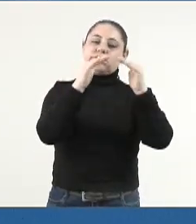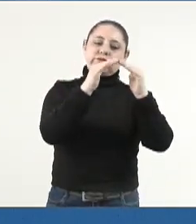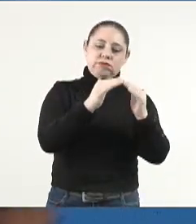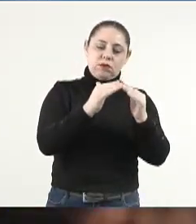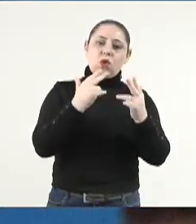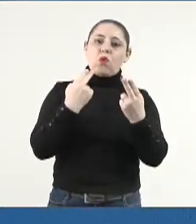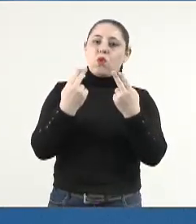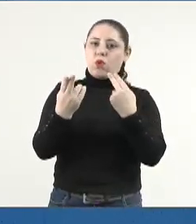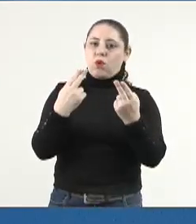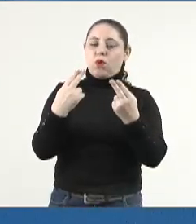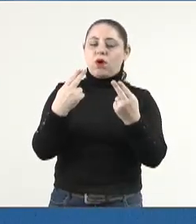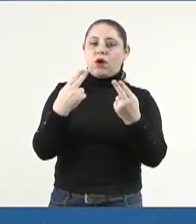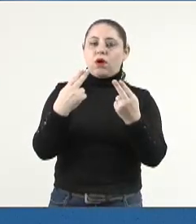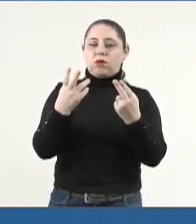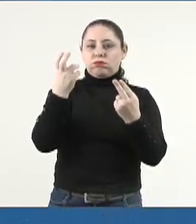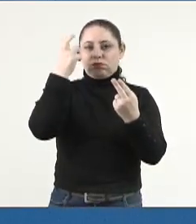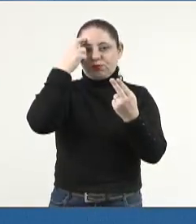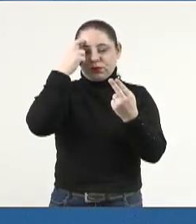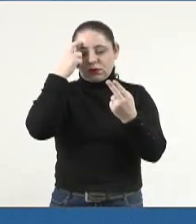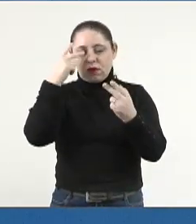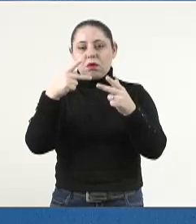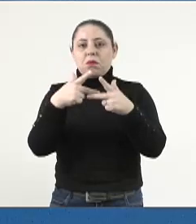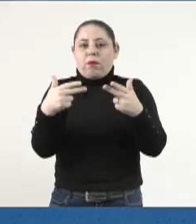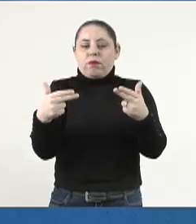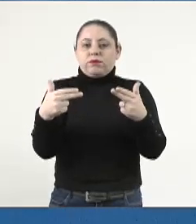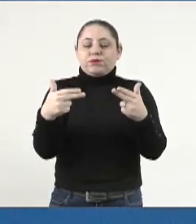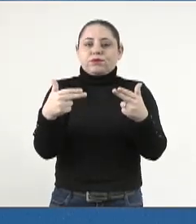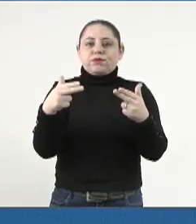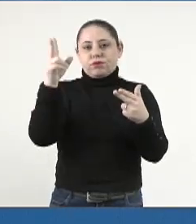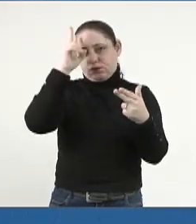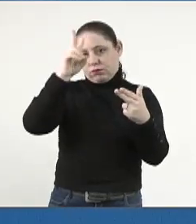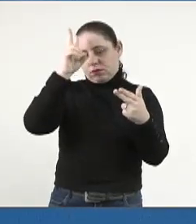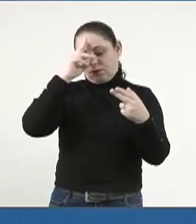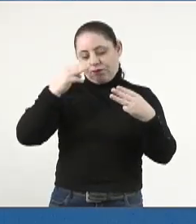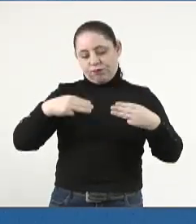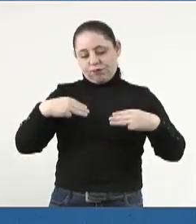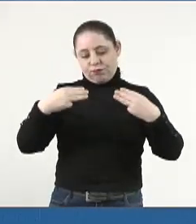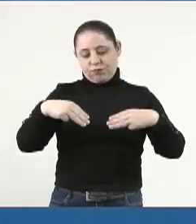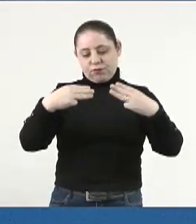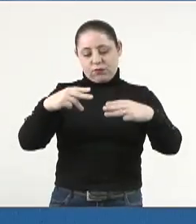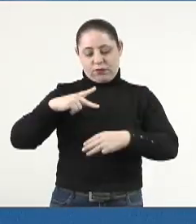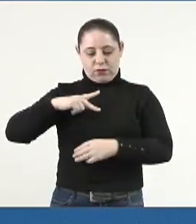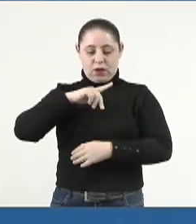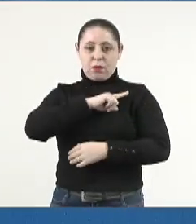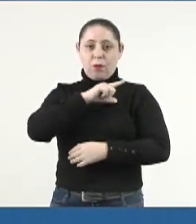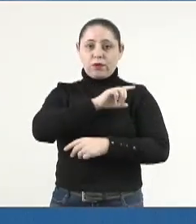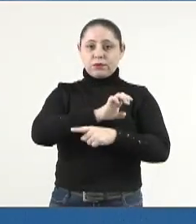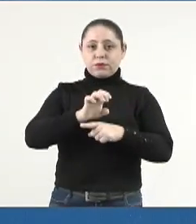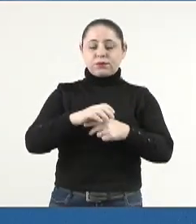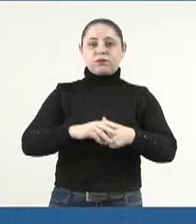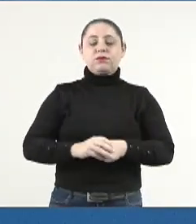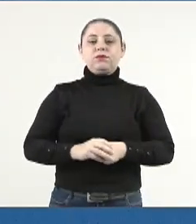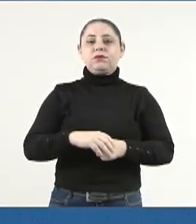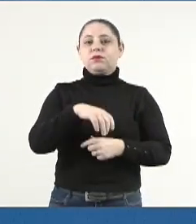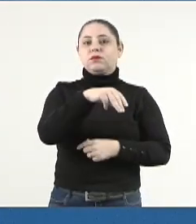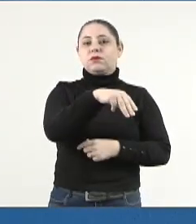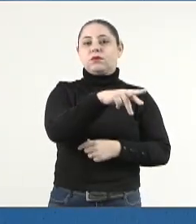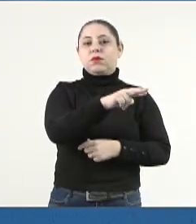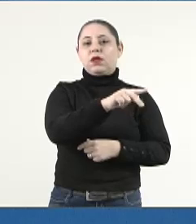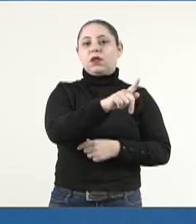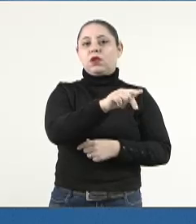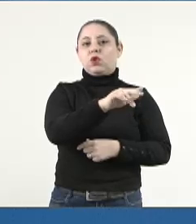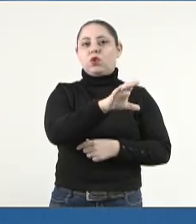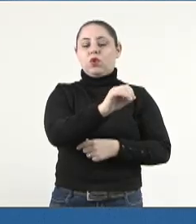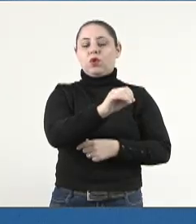Urbanismo e do Patrimônio Histórico e Cultural do Ministério Público do nosso Estado, Dr. Amarigô Regina